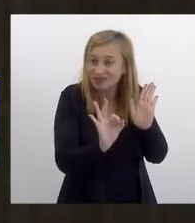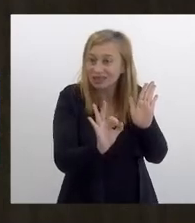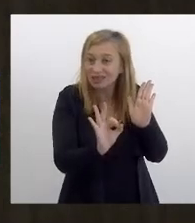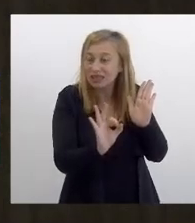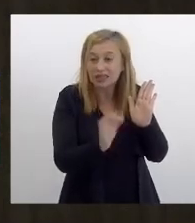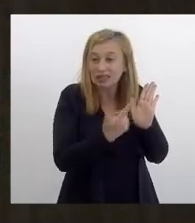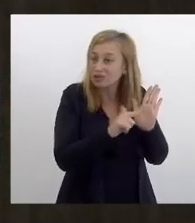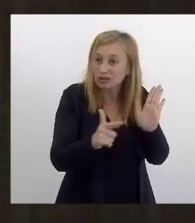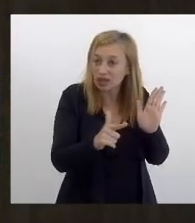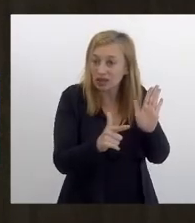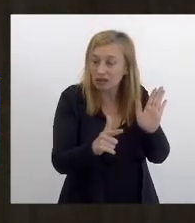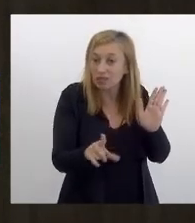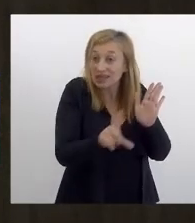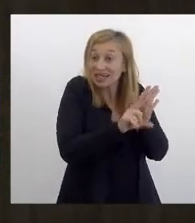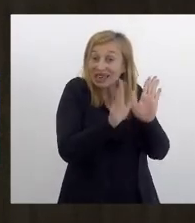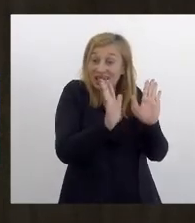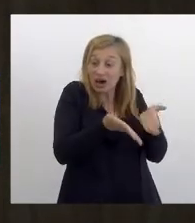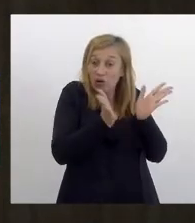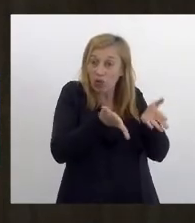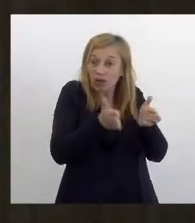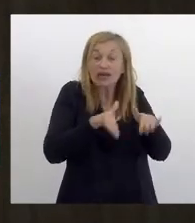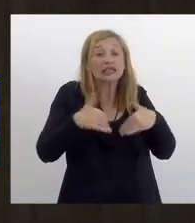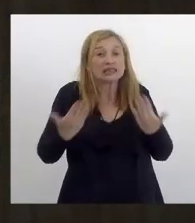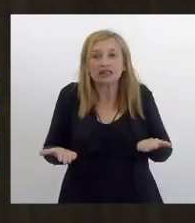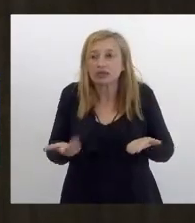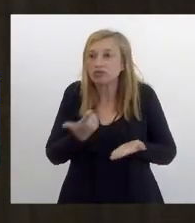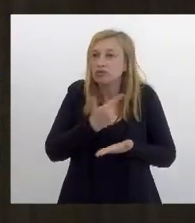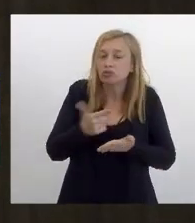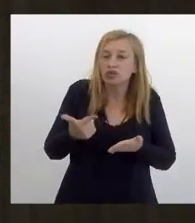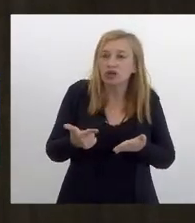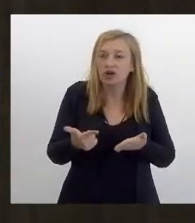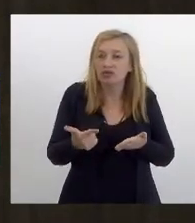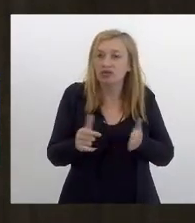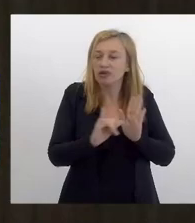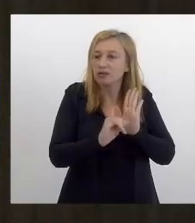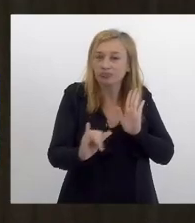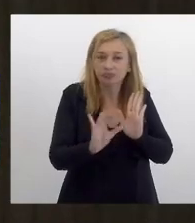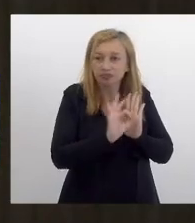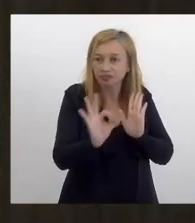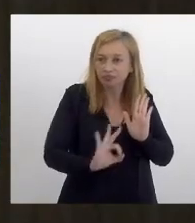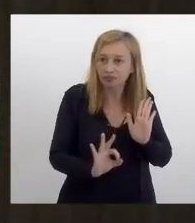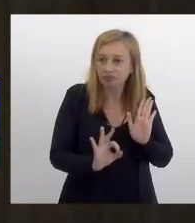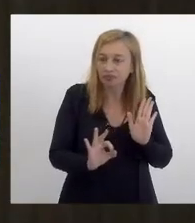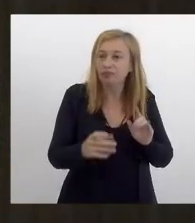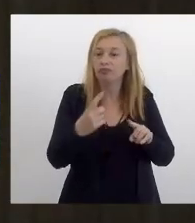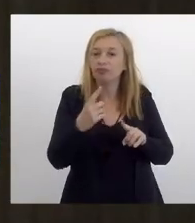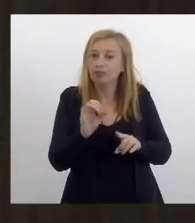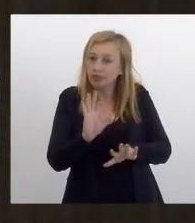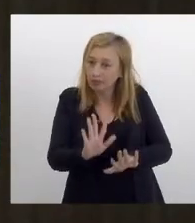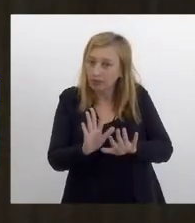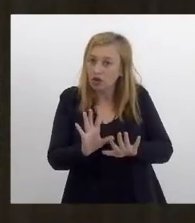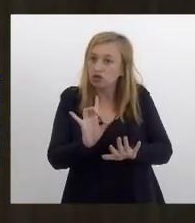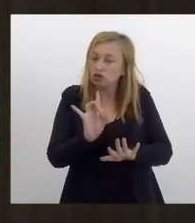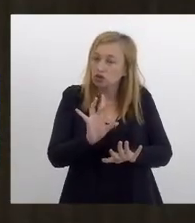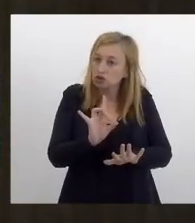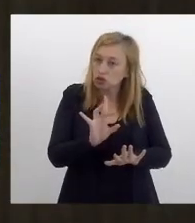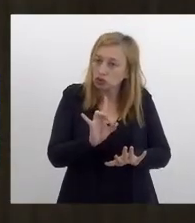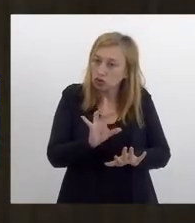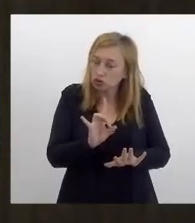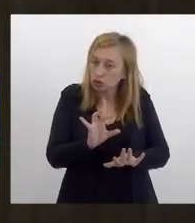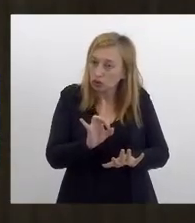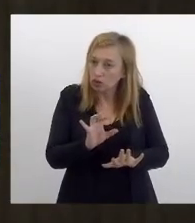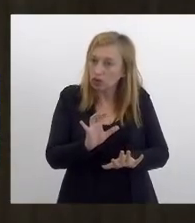existe para essa legislatura então não houve um precedente até porque seria um precedente se nós